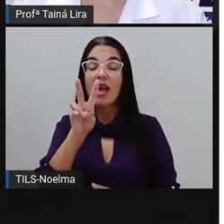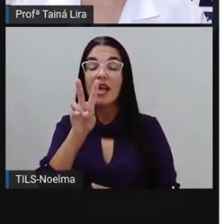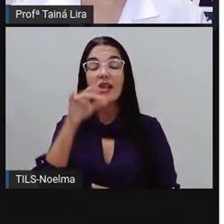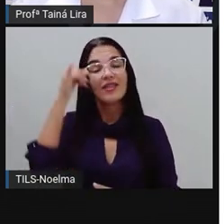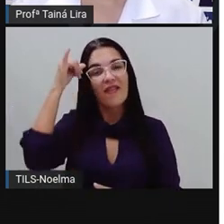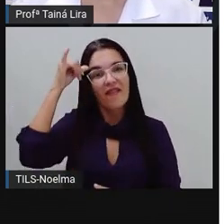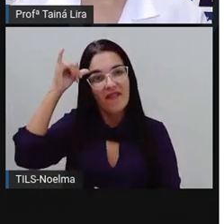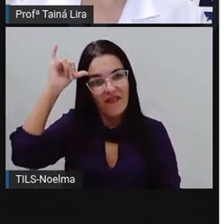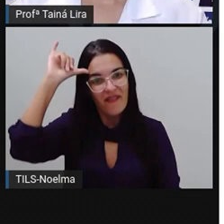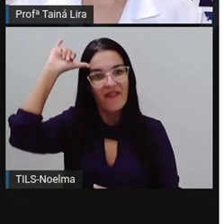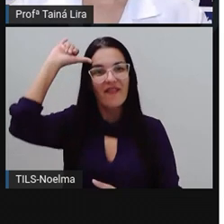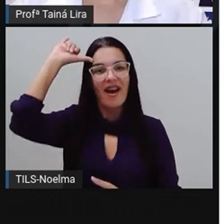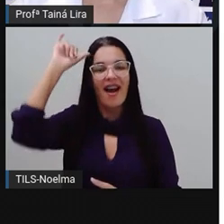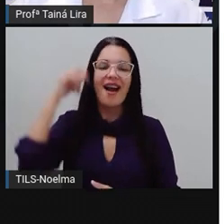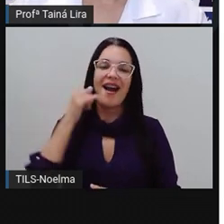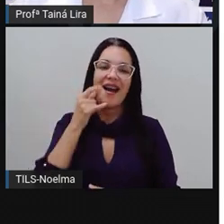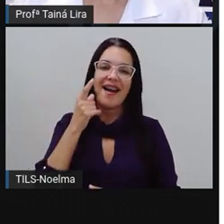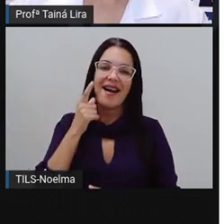vaca.